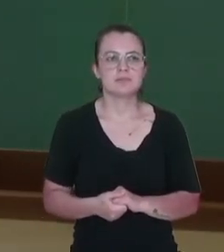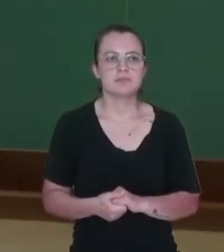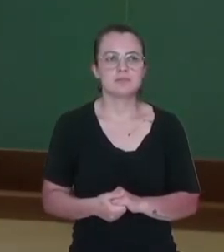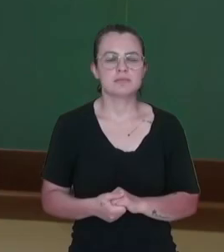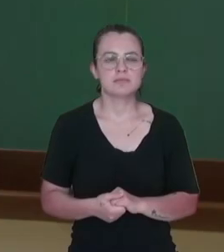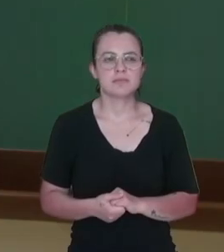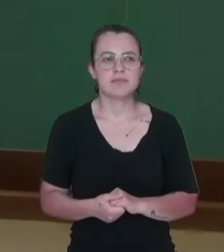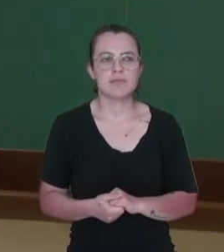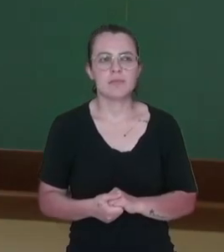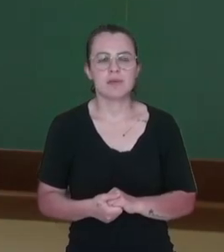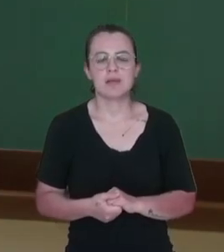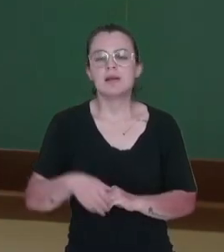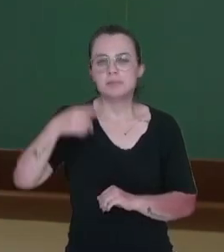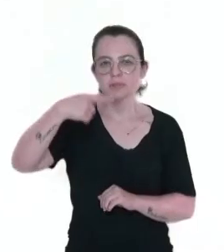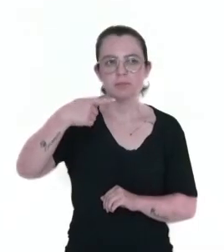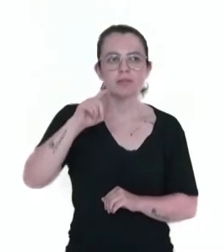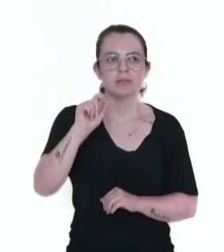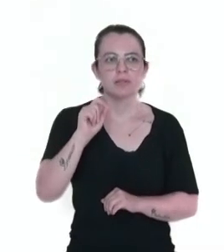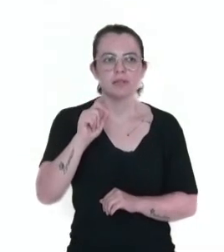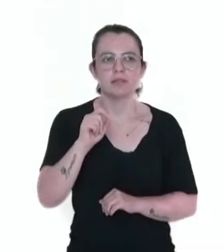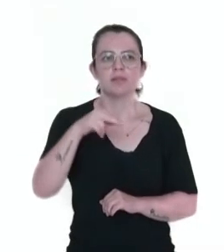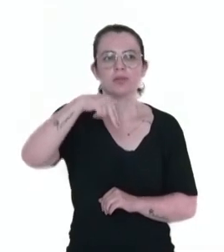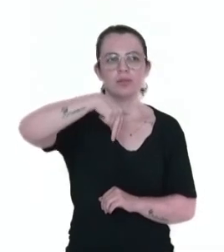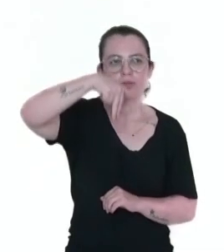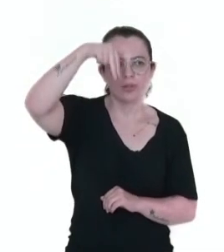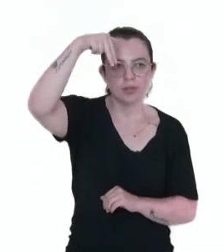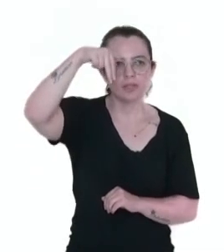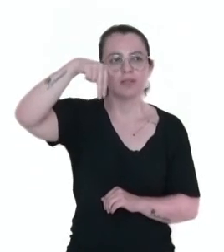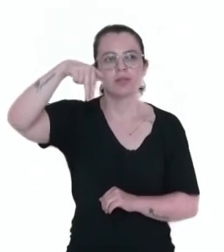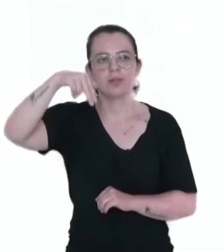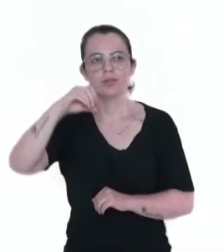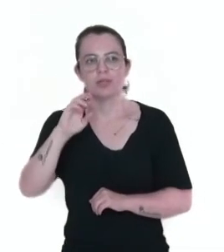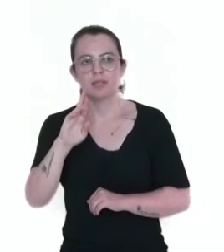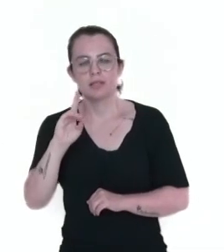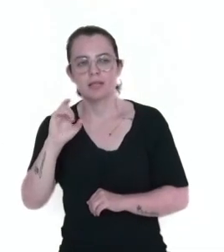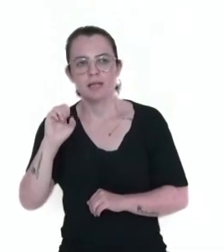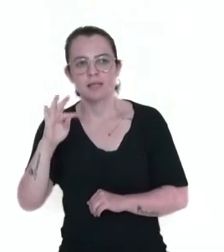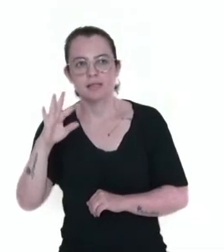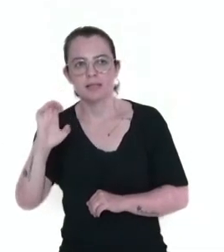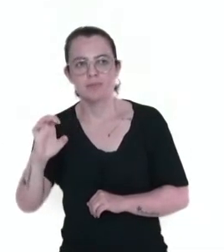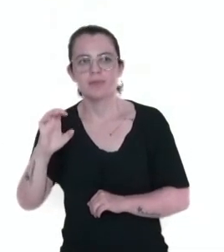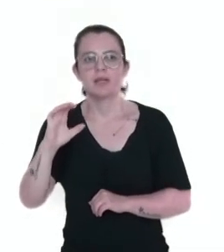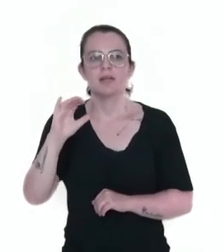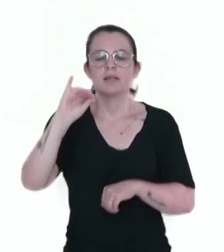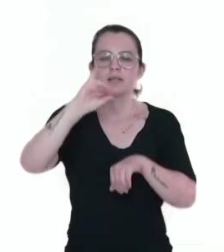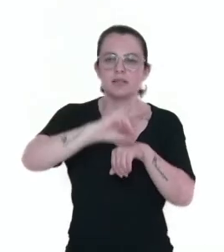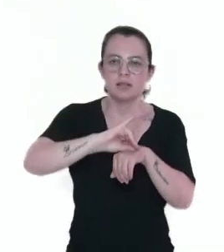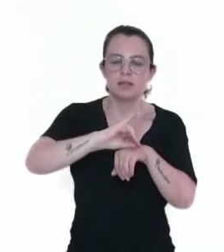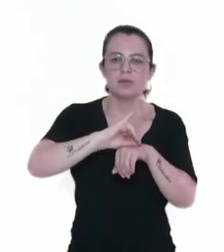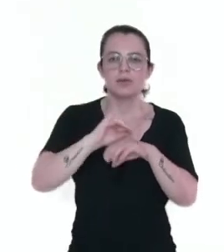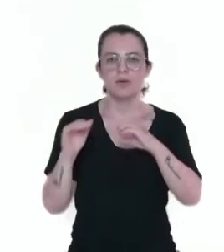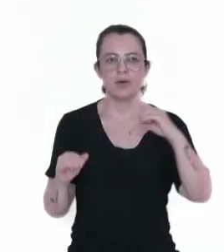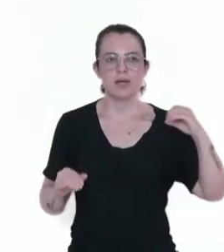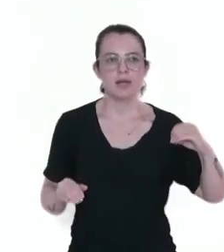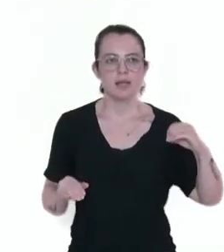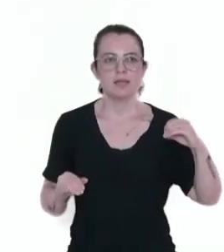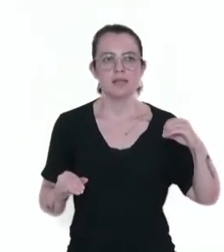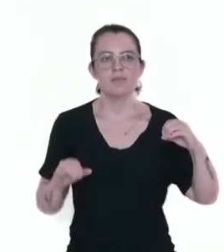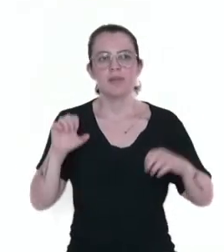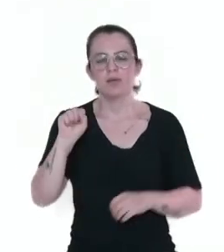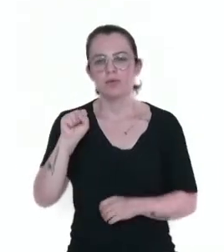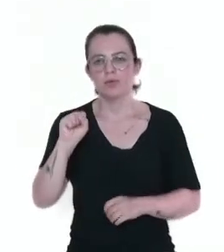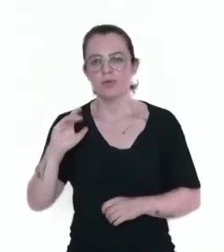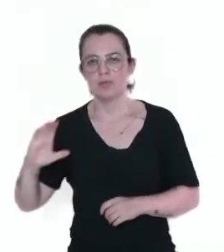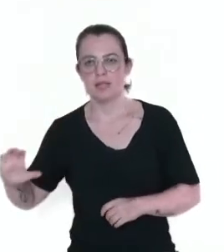regiões segundo o IBGE, Norte, Nordeste, Centro-Oeste, Sudeste e Sul. E aí, a segunda